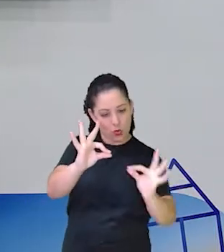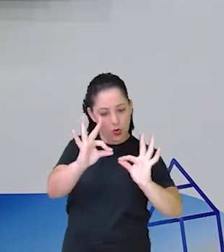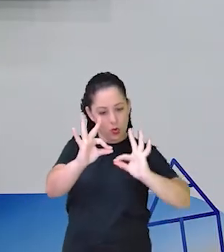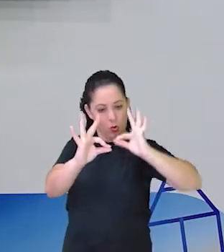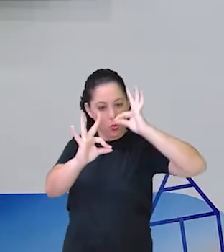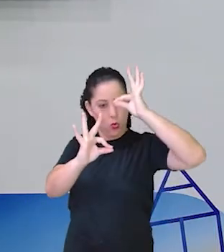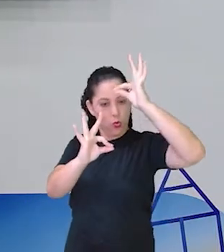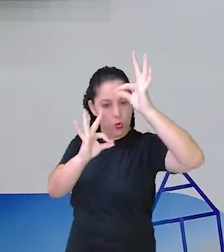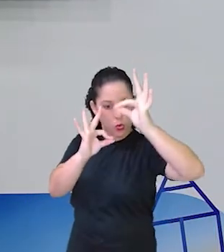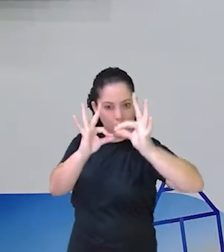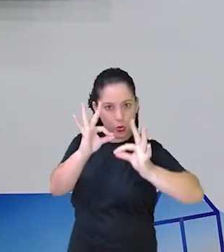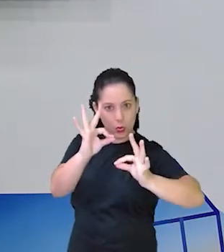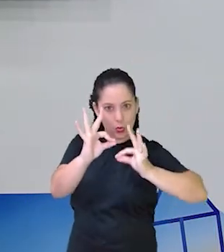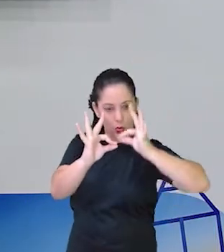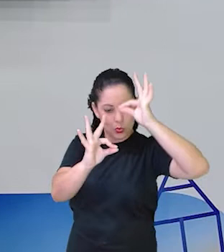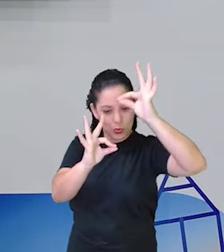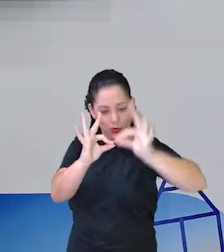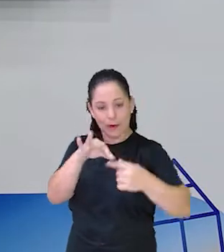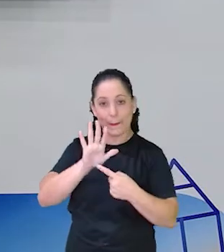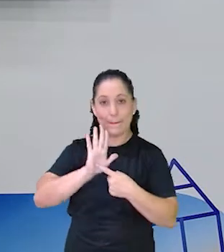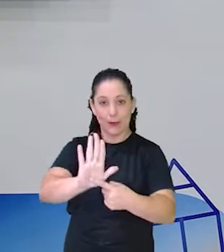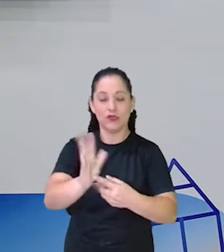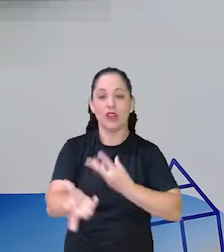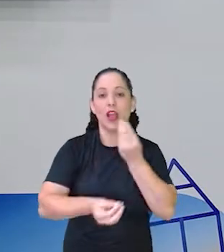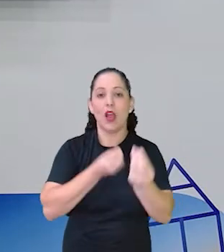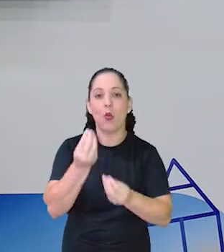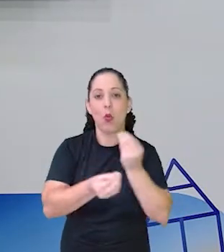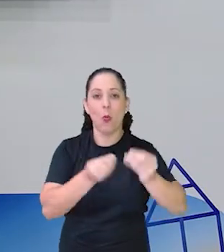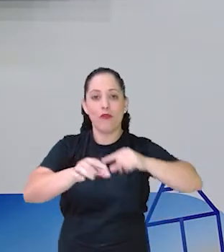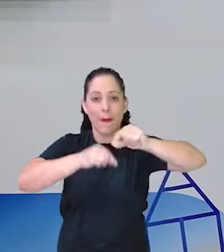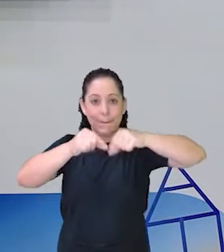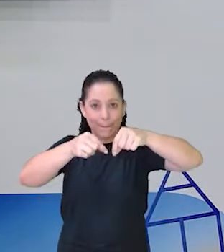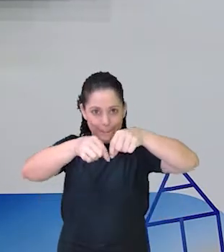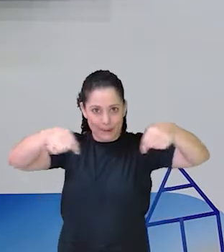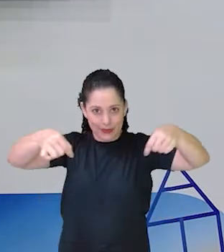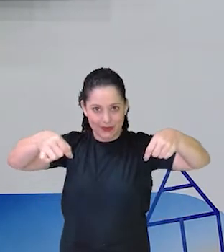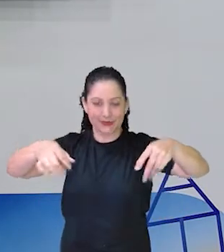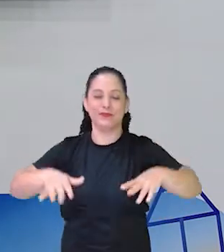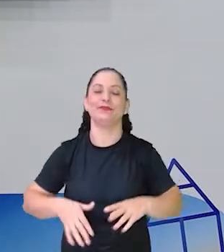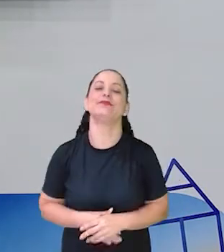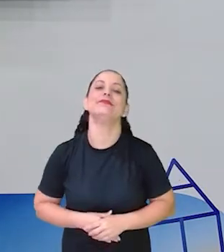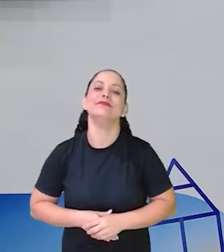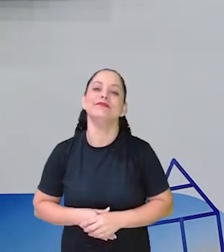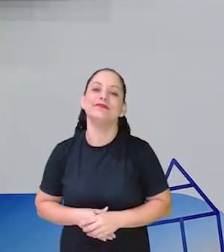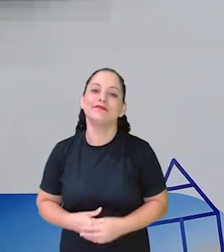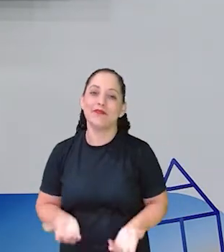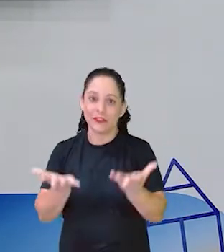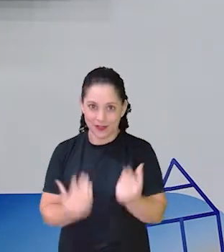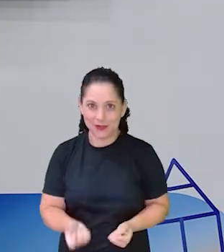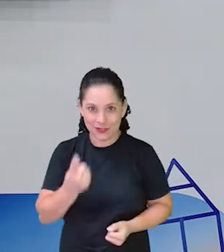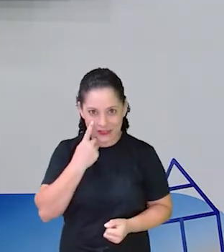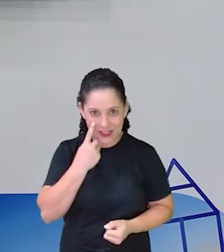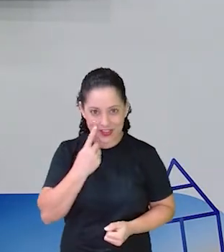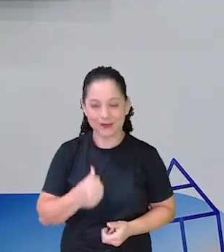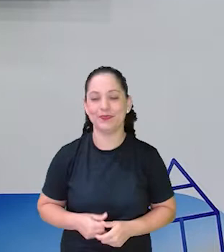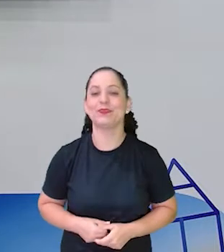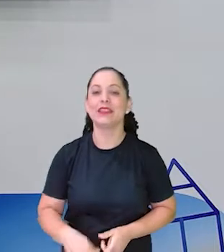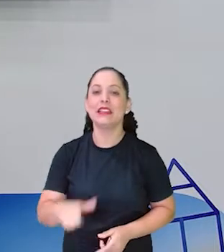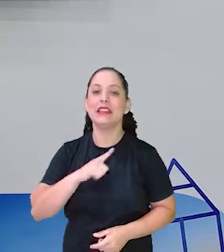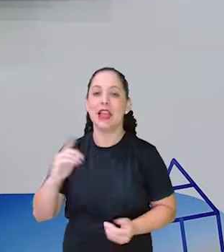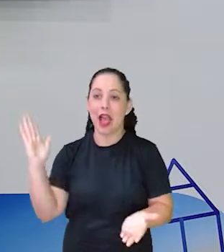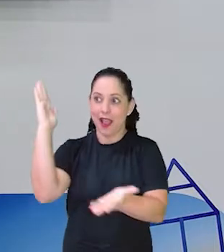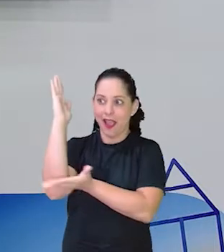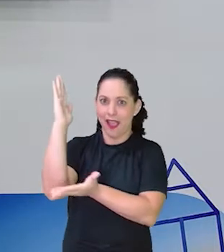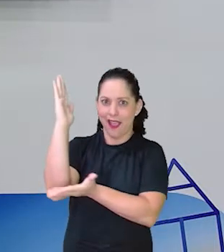No final então Eu mostro Aqui como é Que eu vou Prender essa alça Aqui Tá bom? Então vamos lá Eu tenho aqui ó A